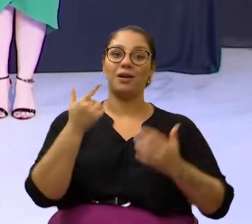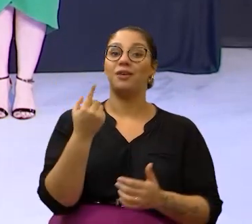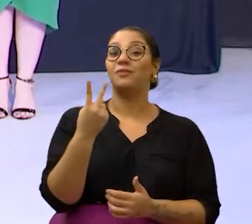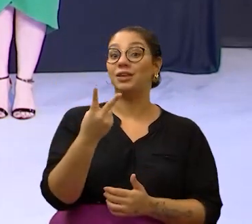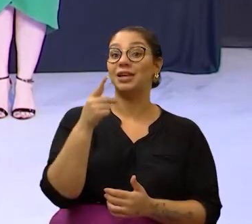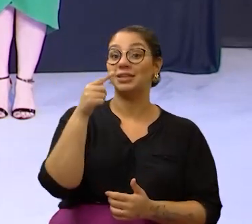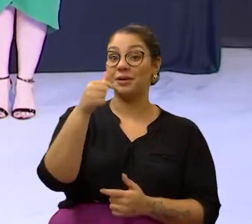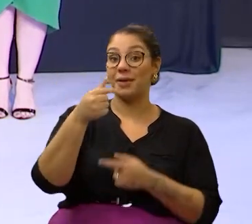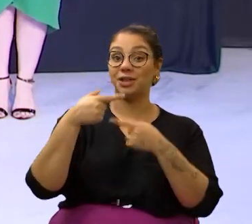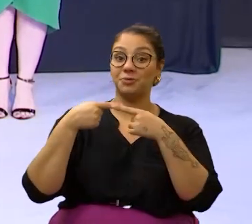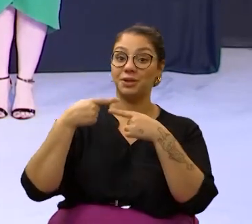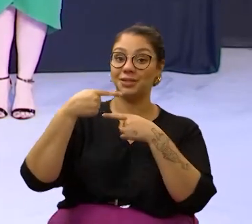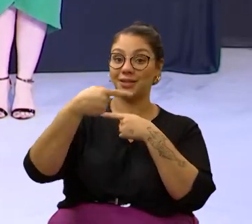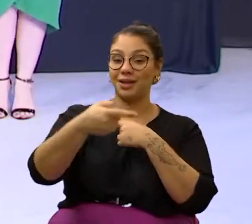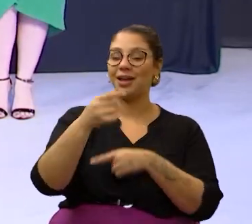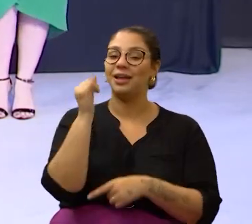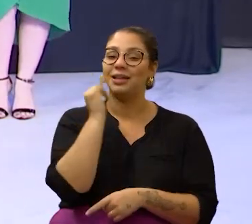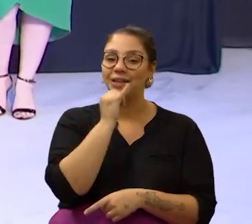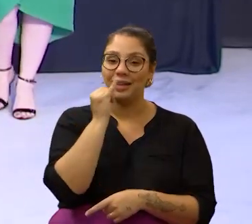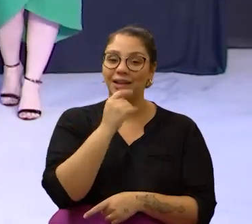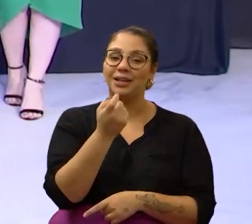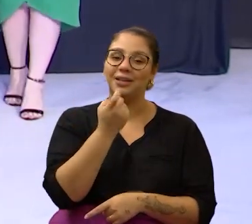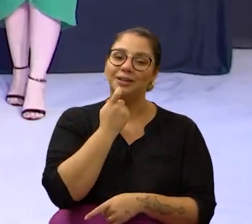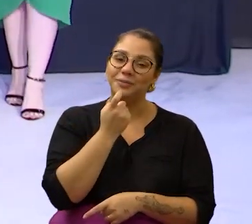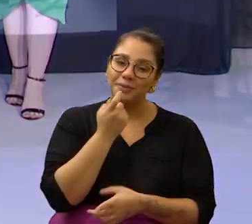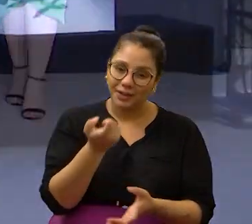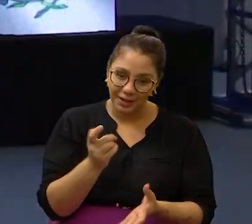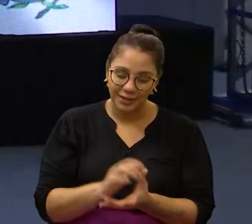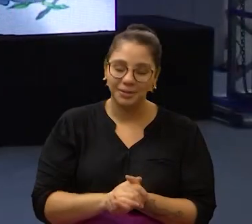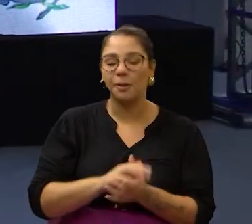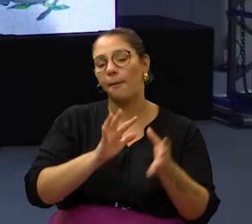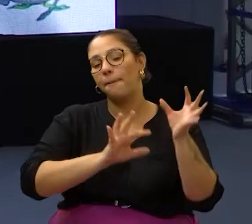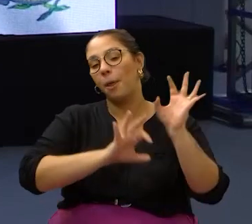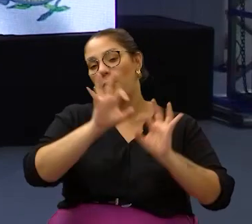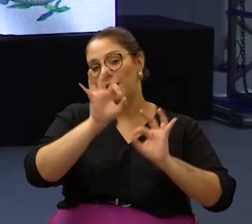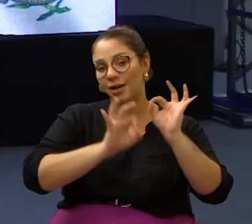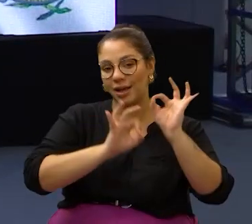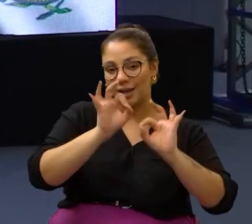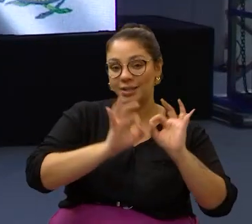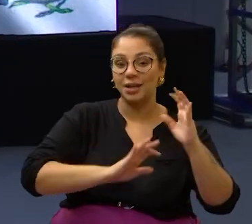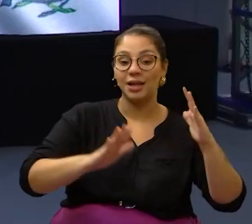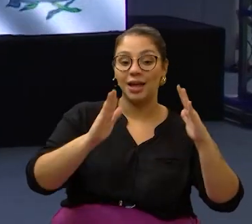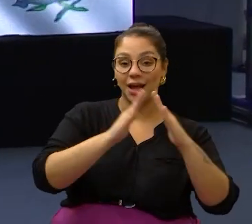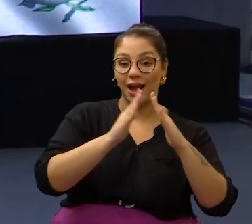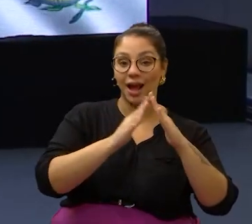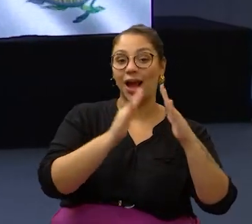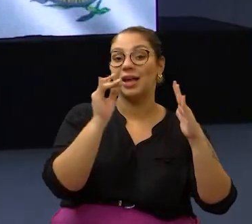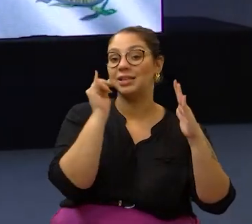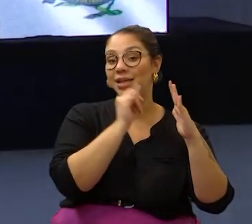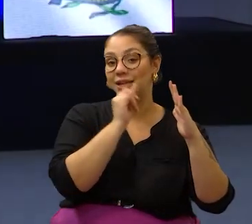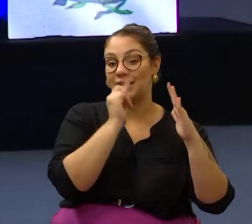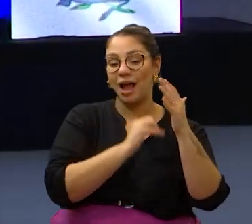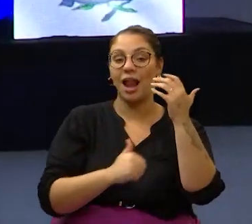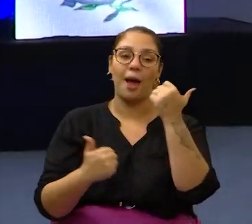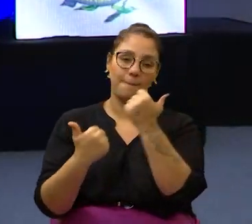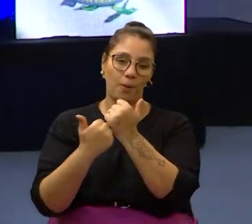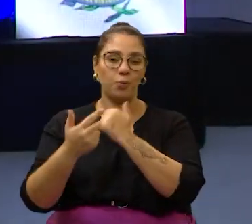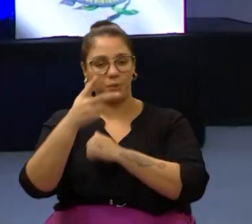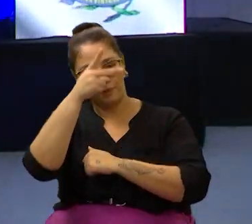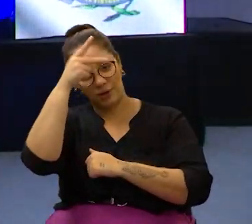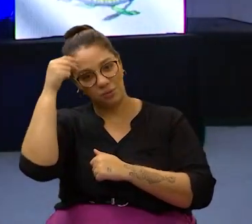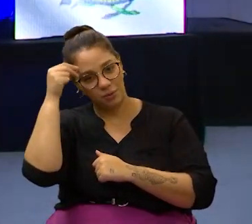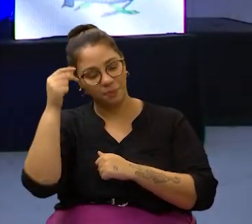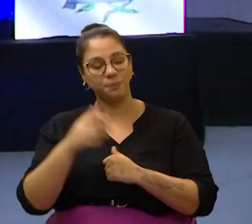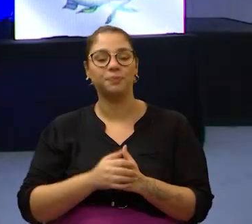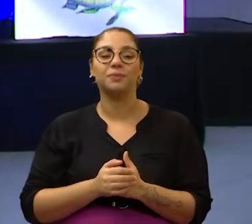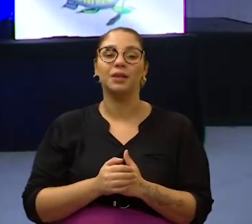da 27ª Semana Italiana de Campinas, organizada pela Casa de Itália com apoio da Prefeitura.